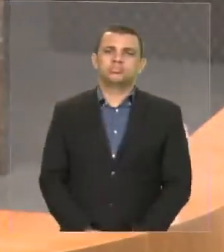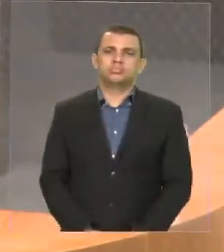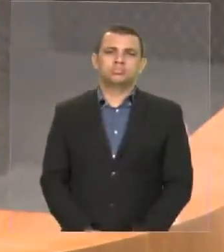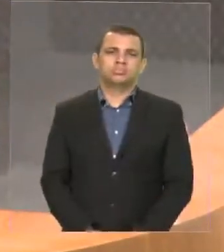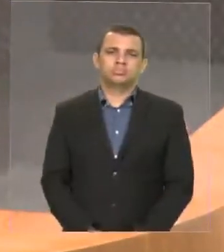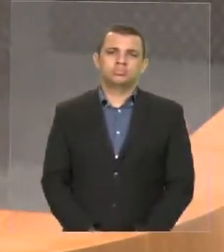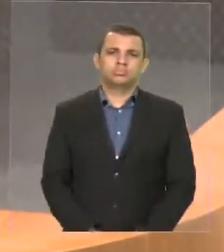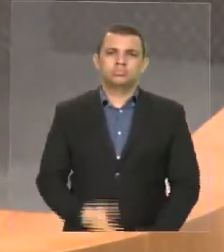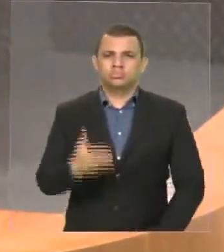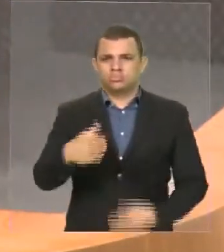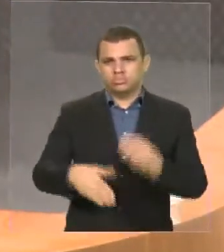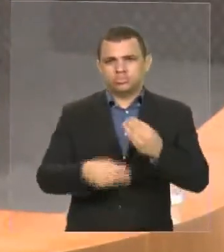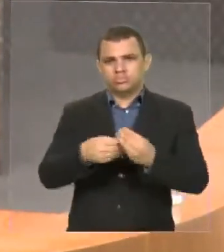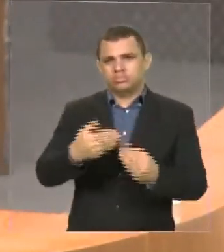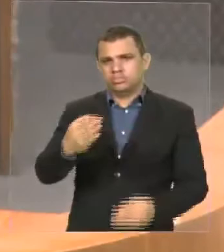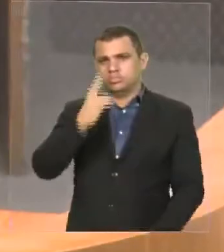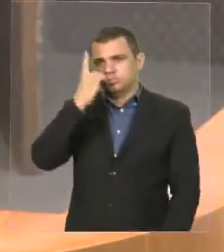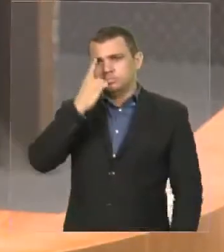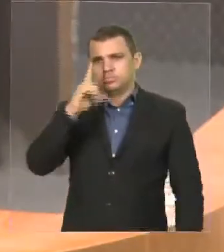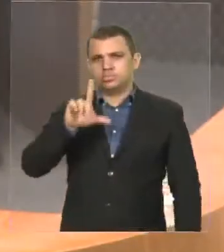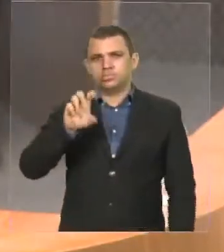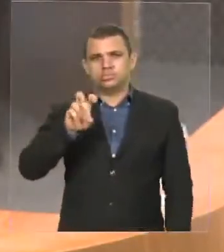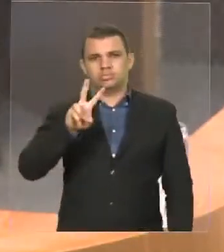Uma parte ao deputado Levi Pontes.